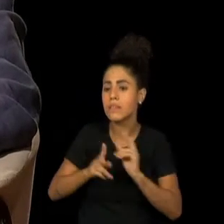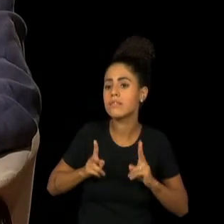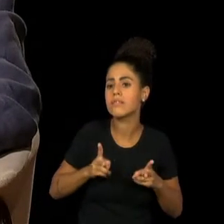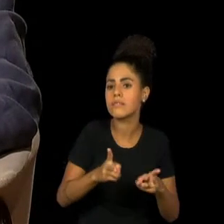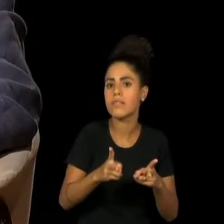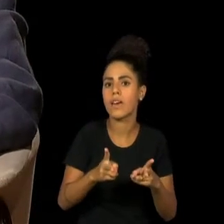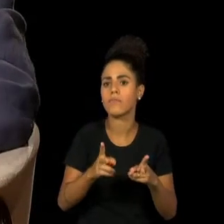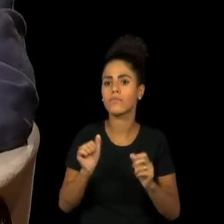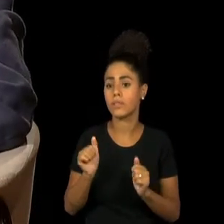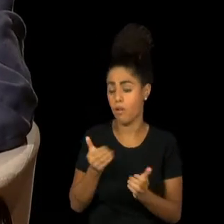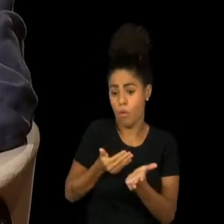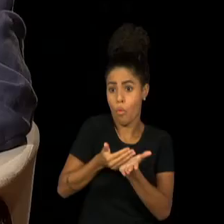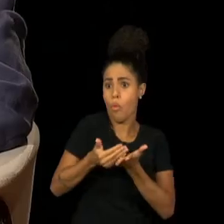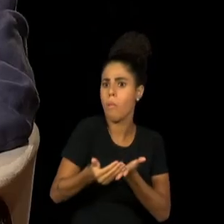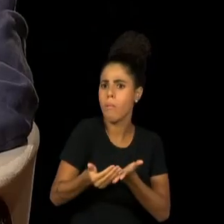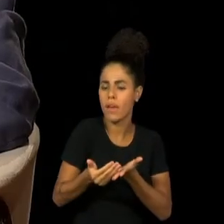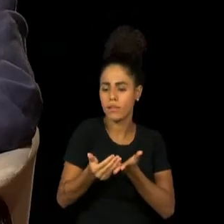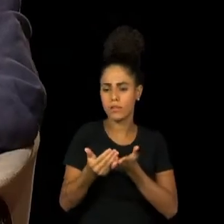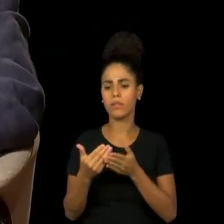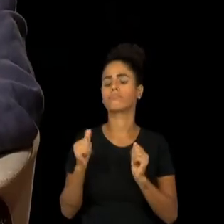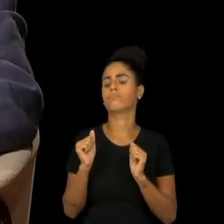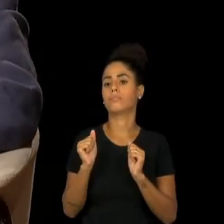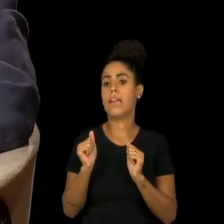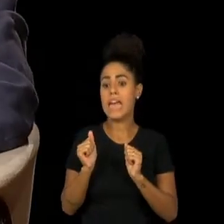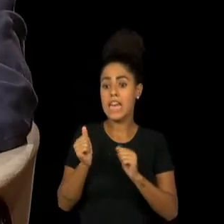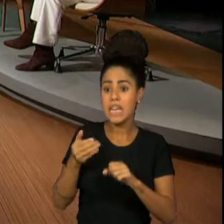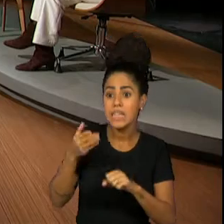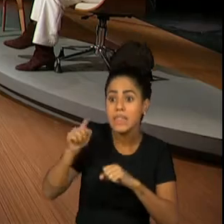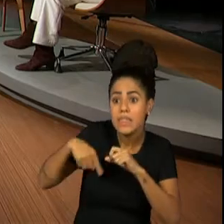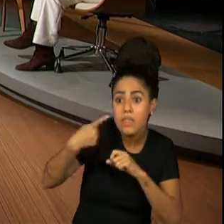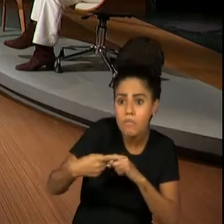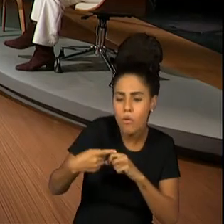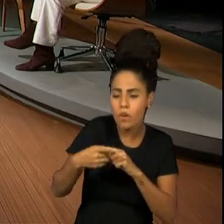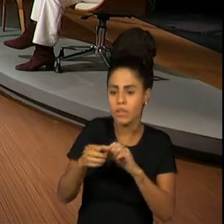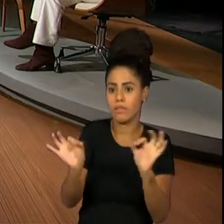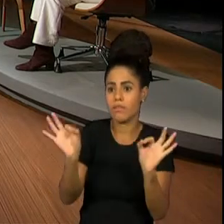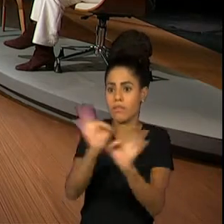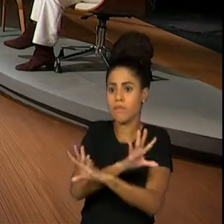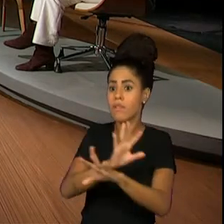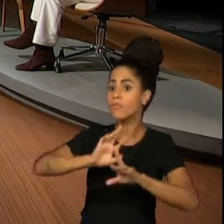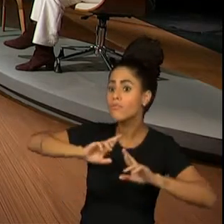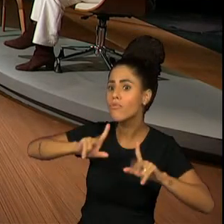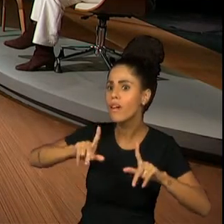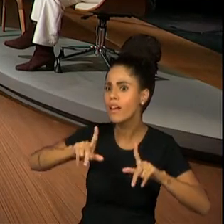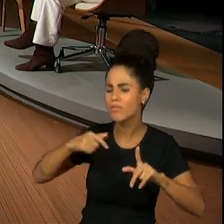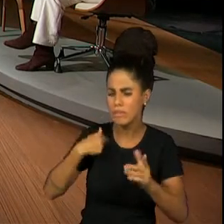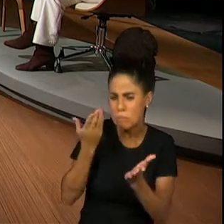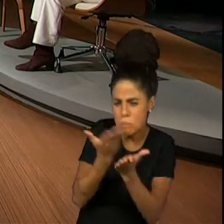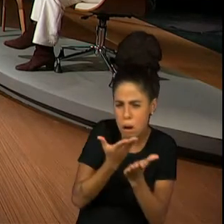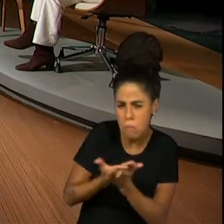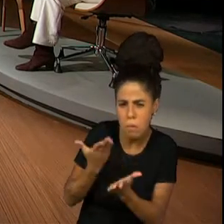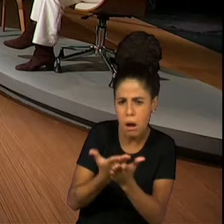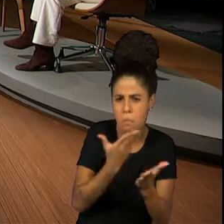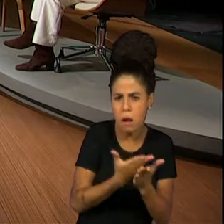entra com uma bagagem diferente quando você tem aquele estudo, aquela preparação.